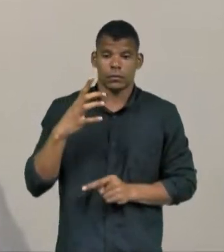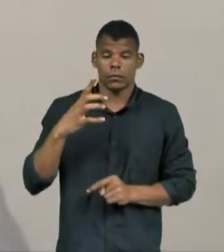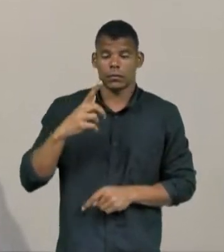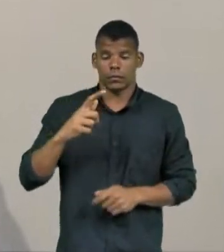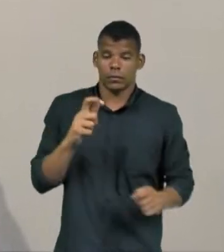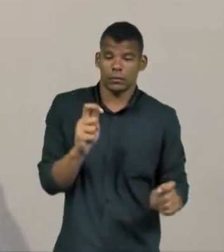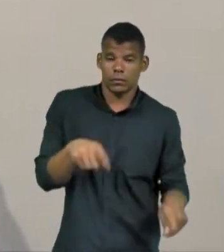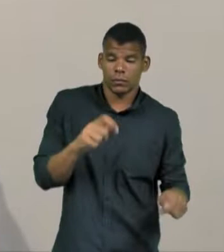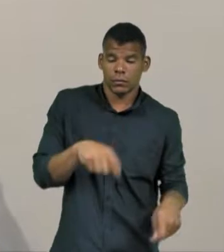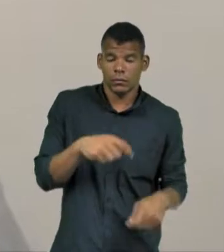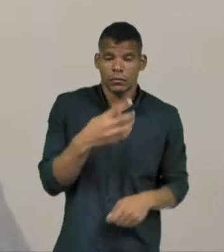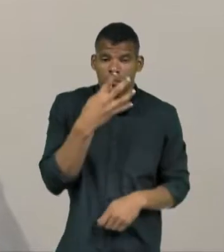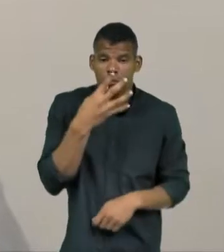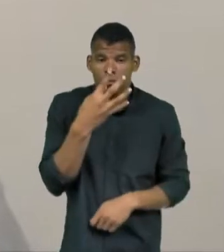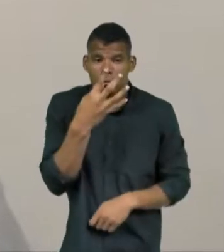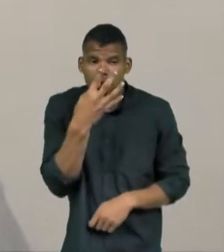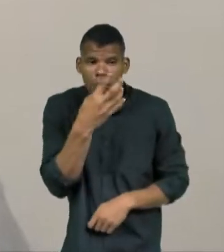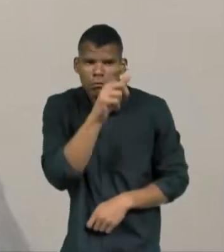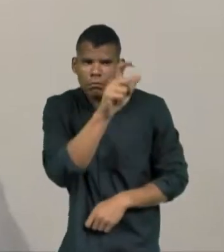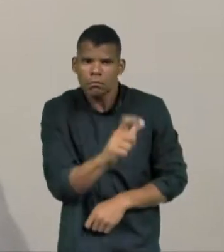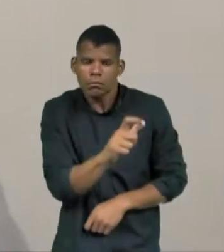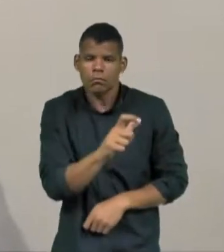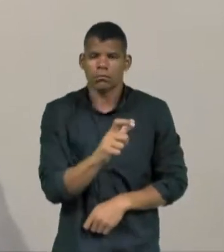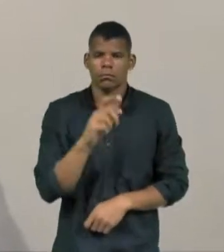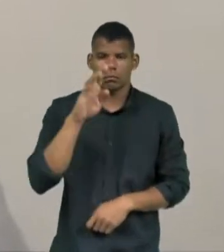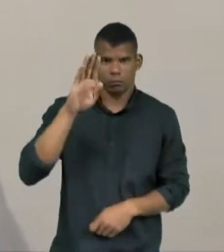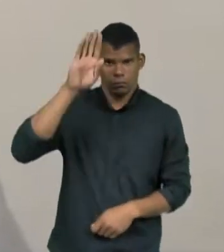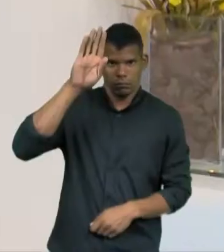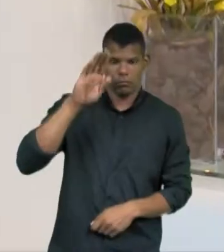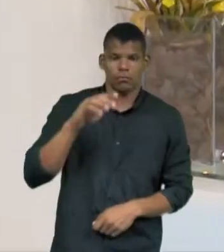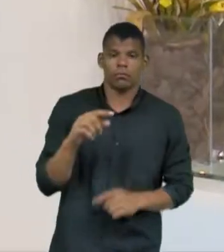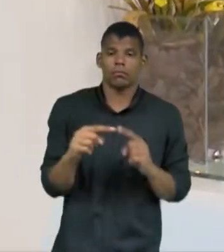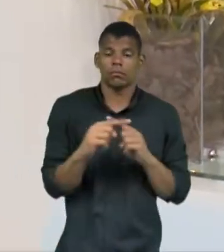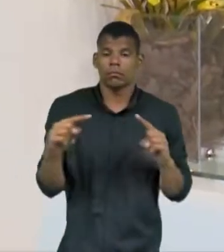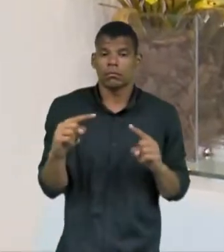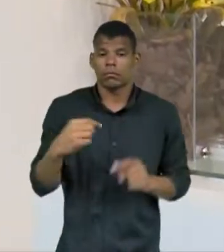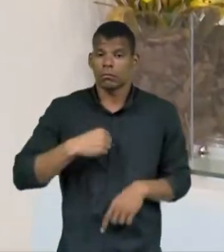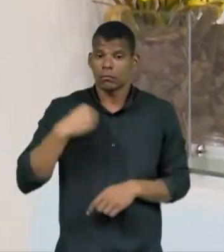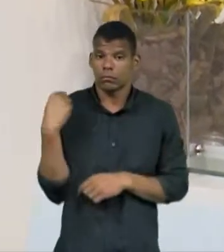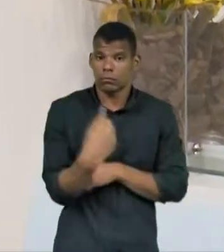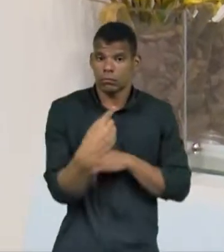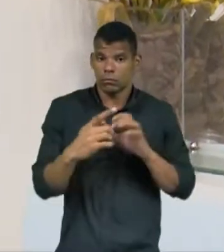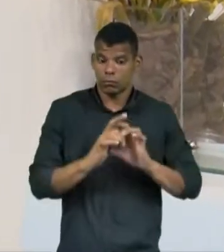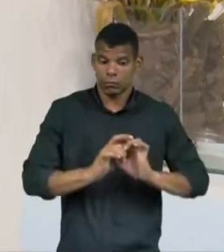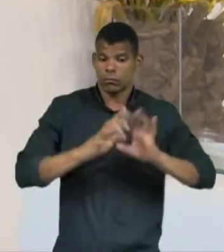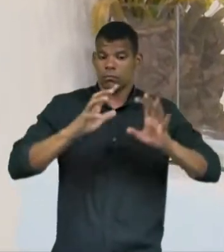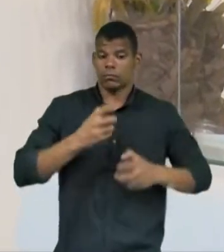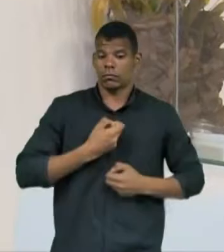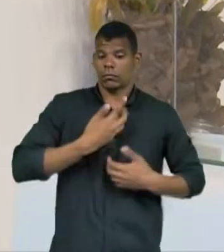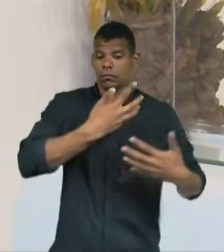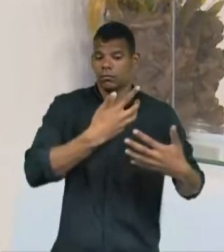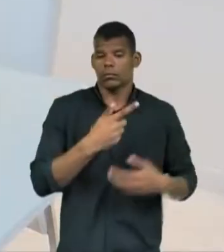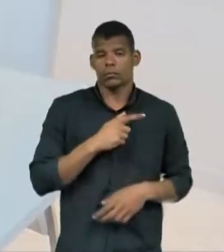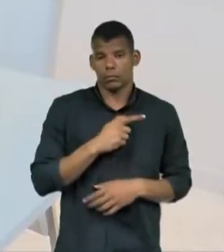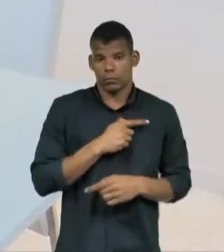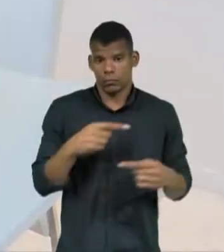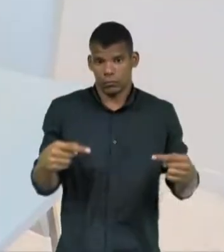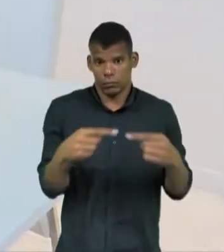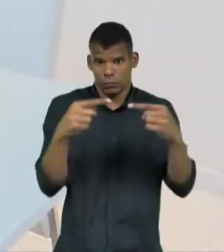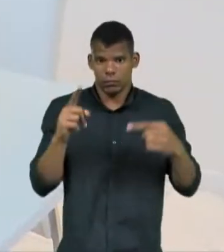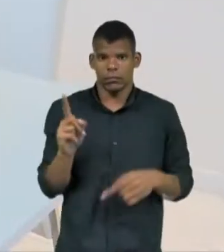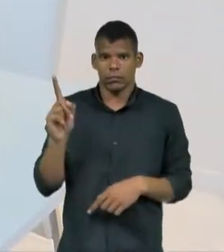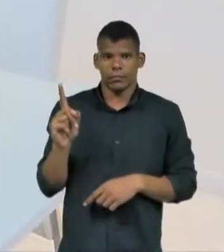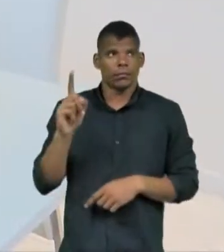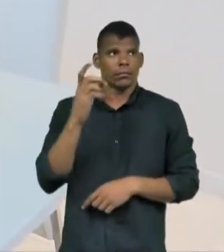candidatos, a gente também tem que proteger a liberdade de expressão. De acordo com a cientista política Carla Michele Quaresma, o